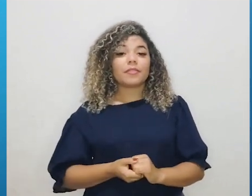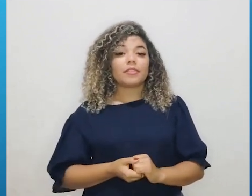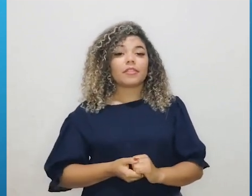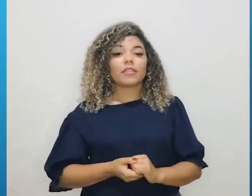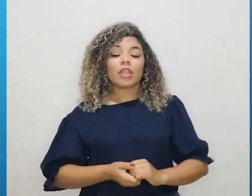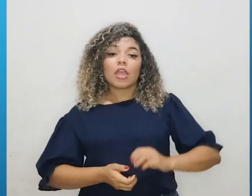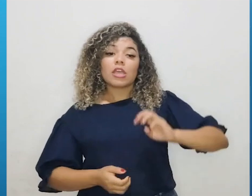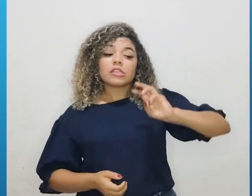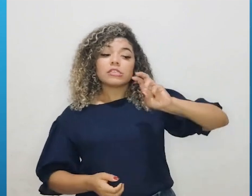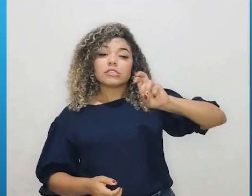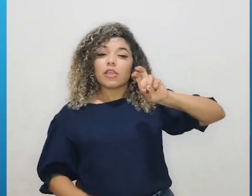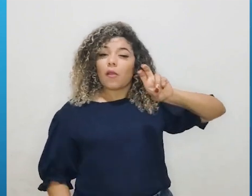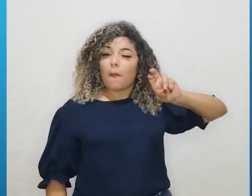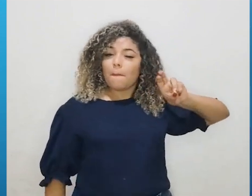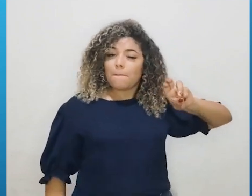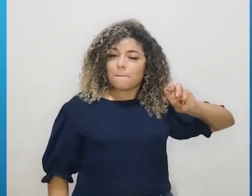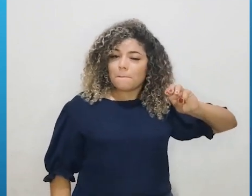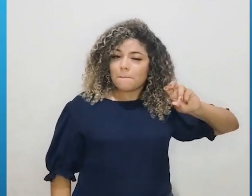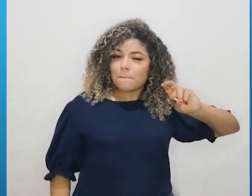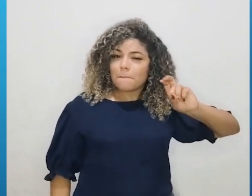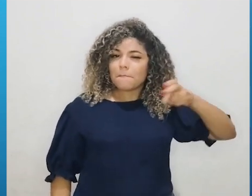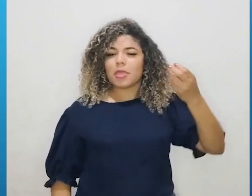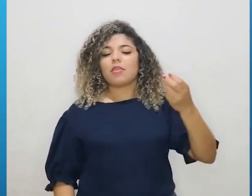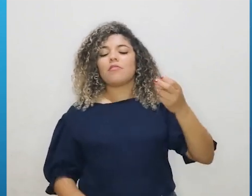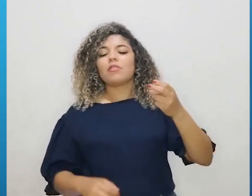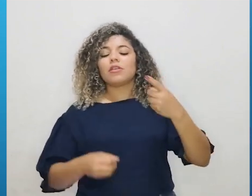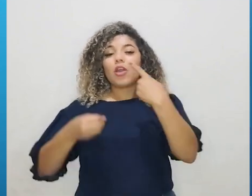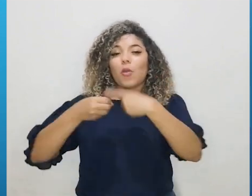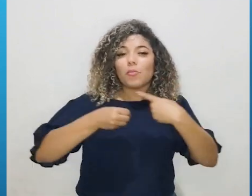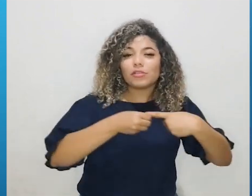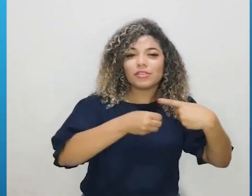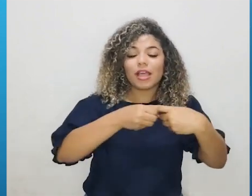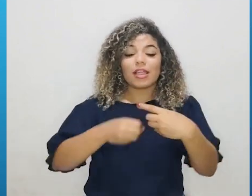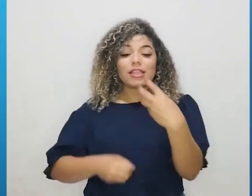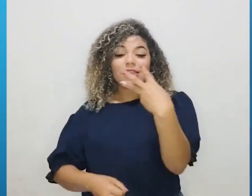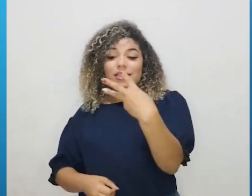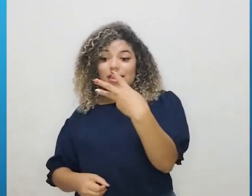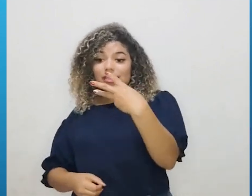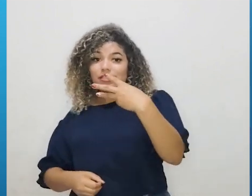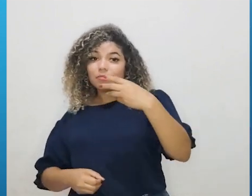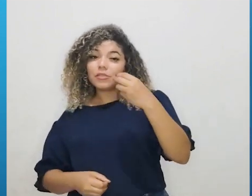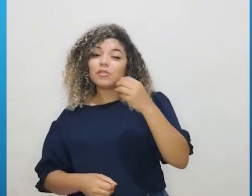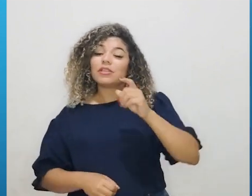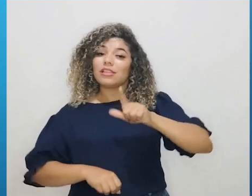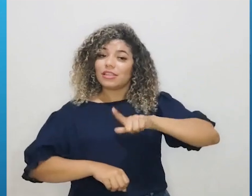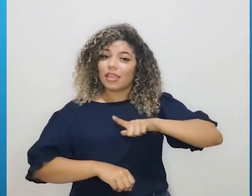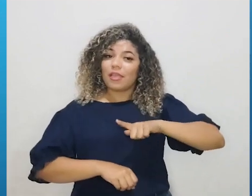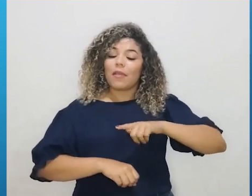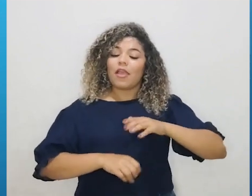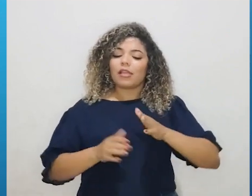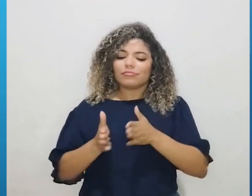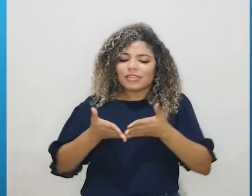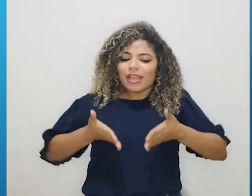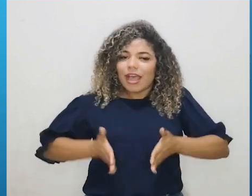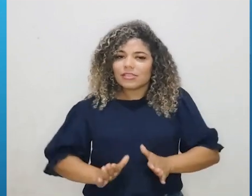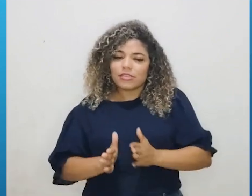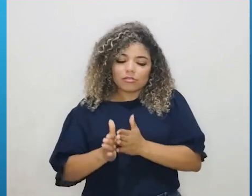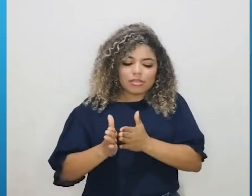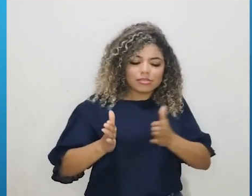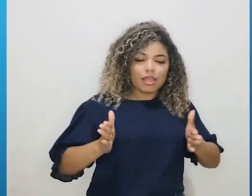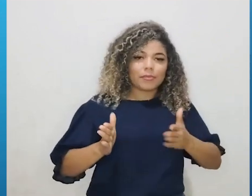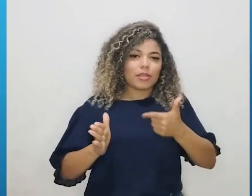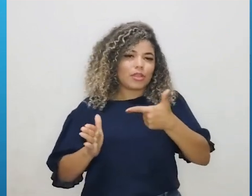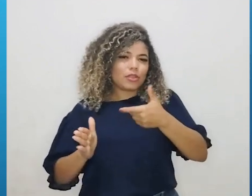5.570 municípios do Brasil, 3.168 ganharam habitantes entre 2010 e 2012.